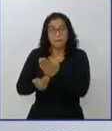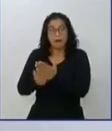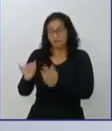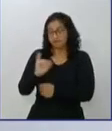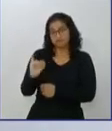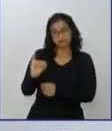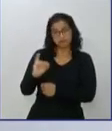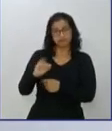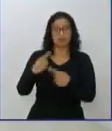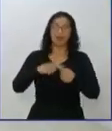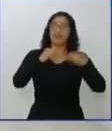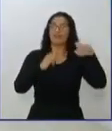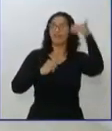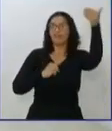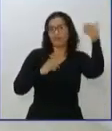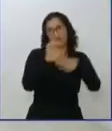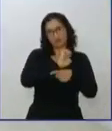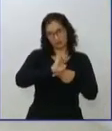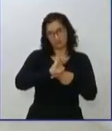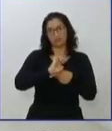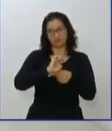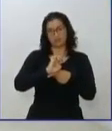Sul. Capitão, o senhor teve uma ascensão